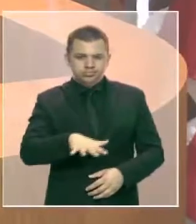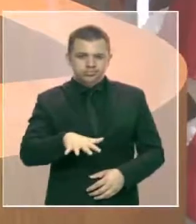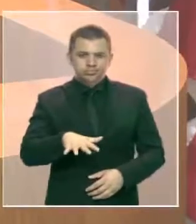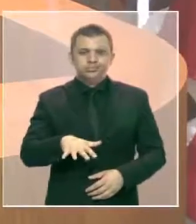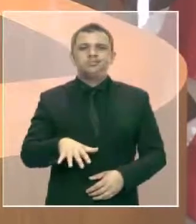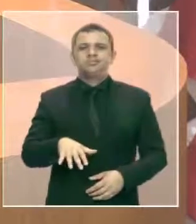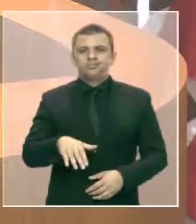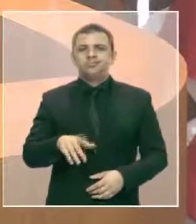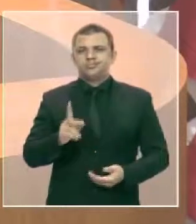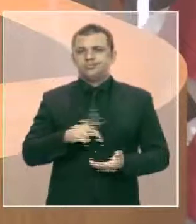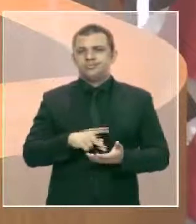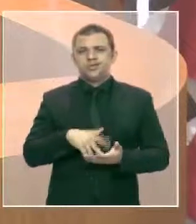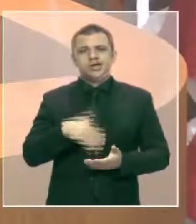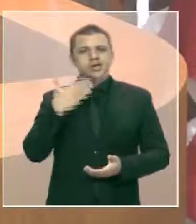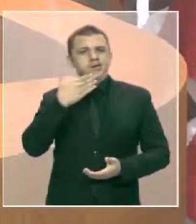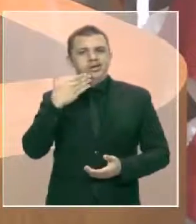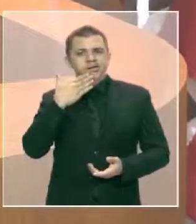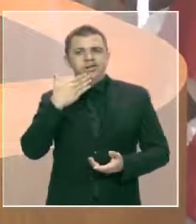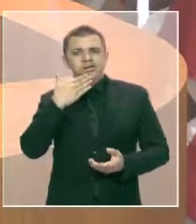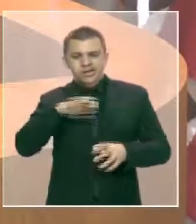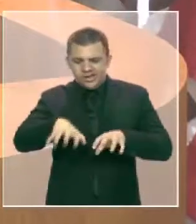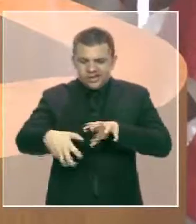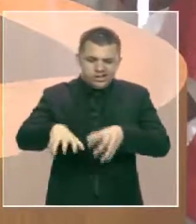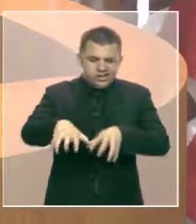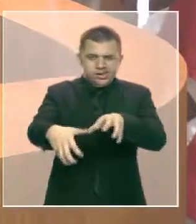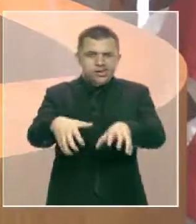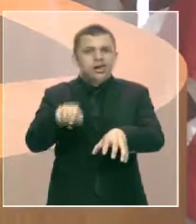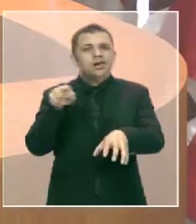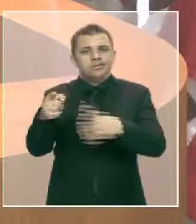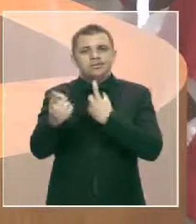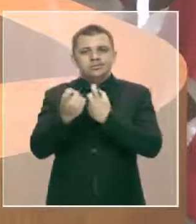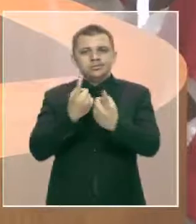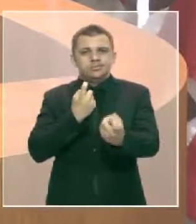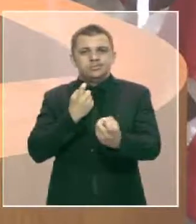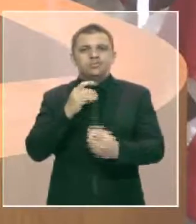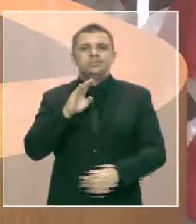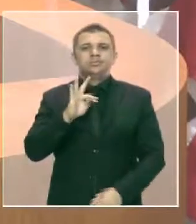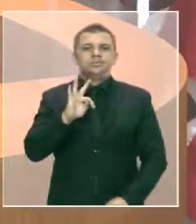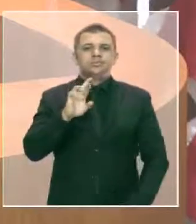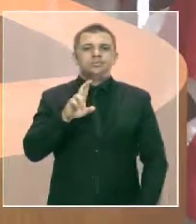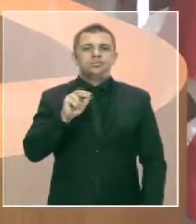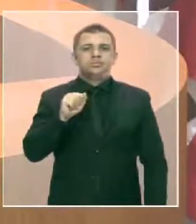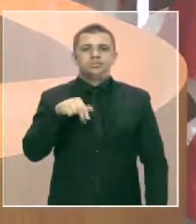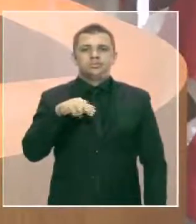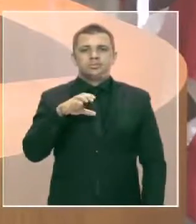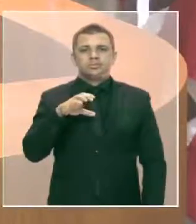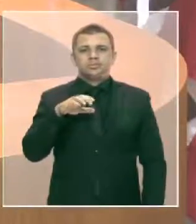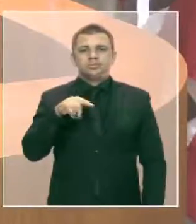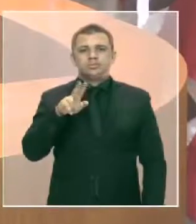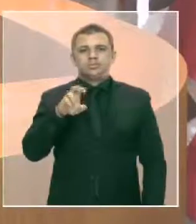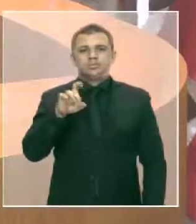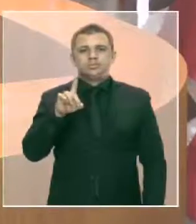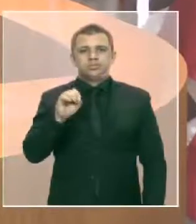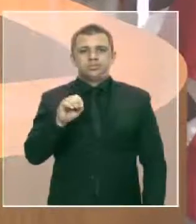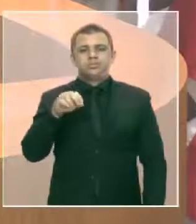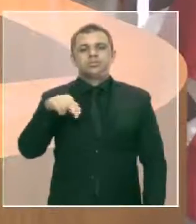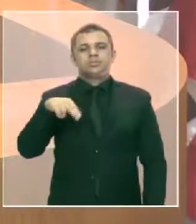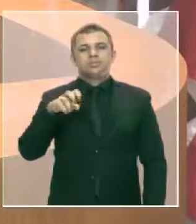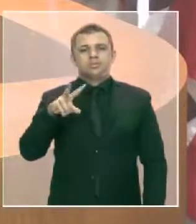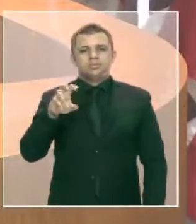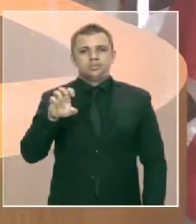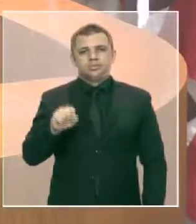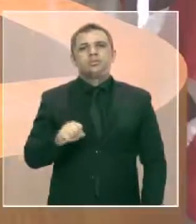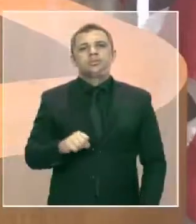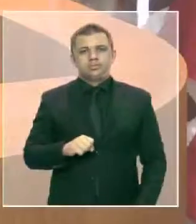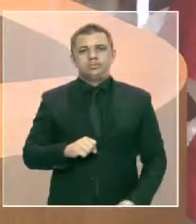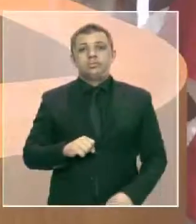esburacado com crateras na Avenida Tancredo Neves. E fizemos inclusive um vídeo, e postamos o vídeo nas nossas redes